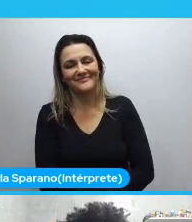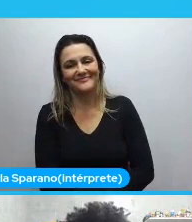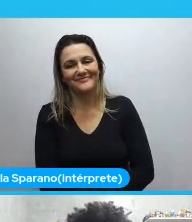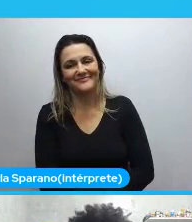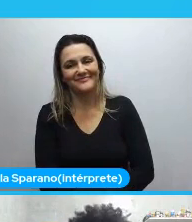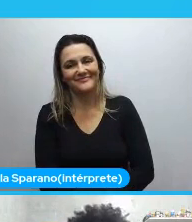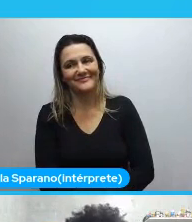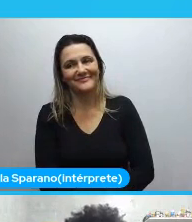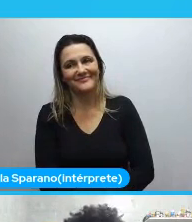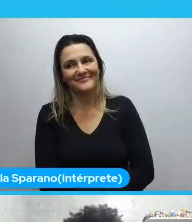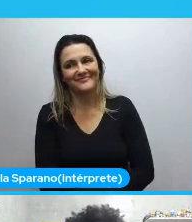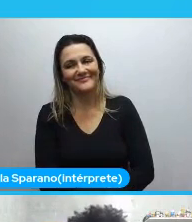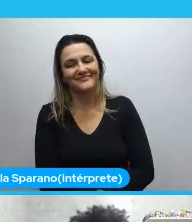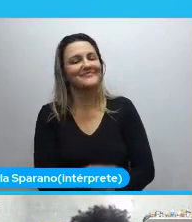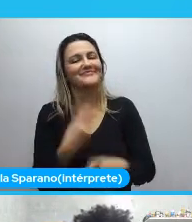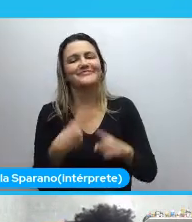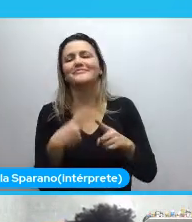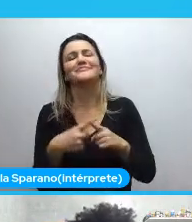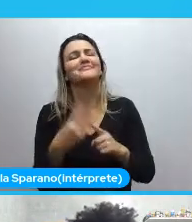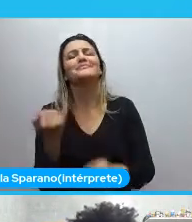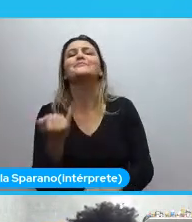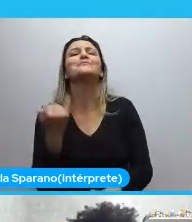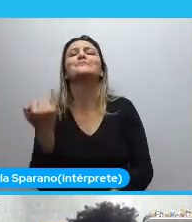Vamos lá. Porque é importante.